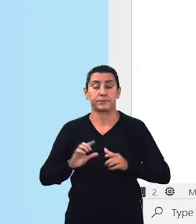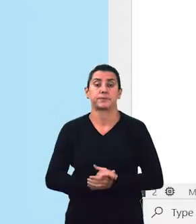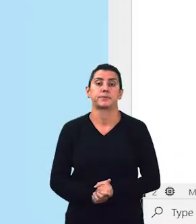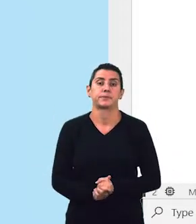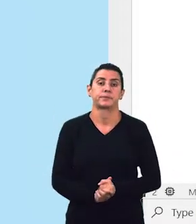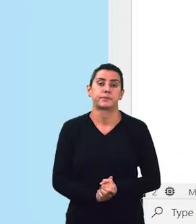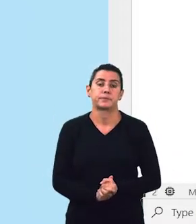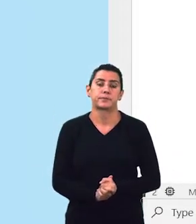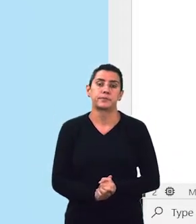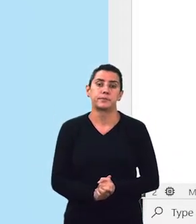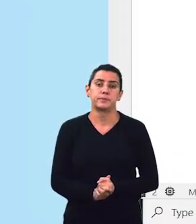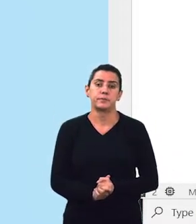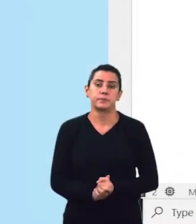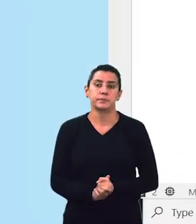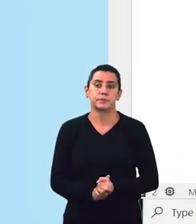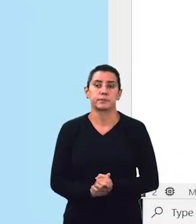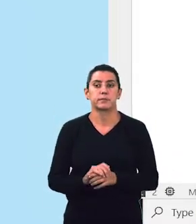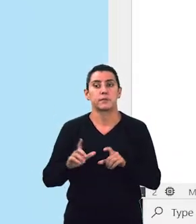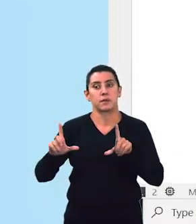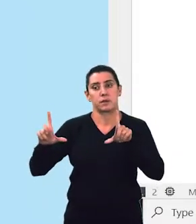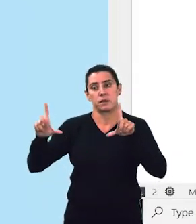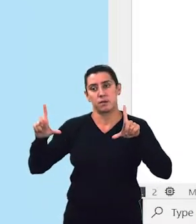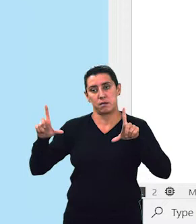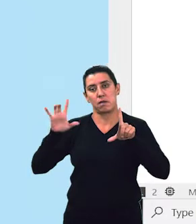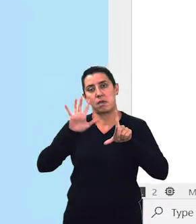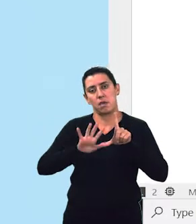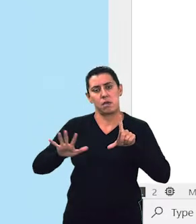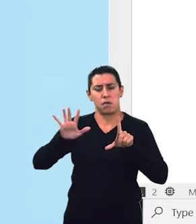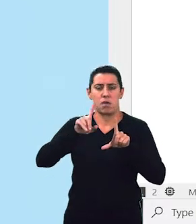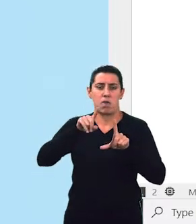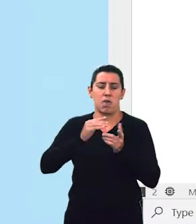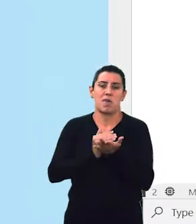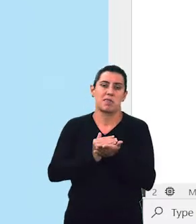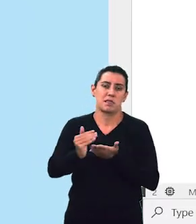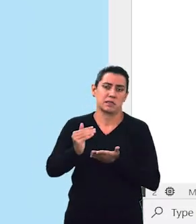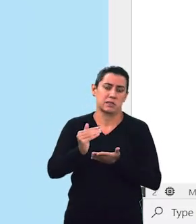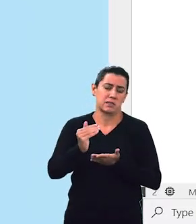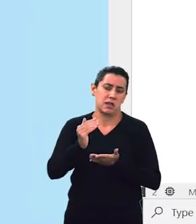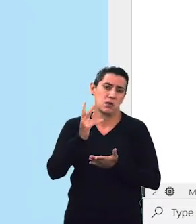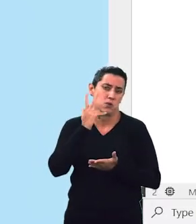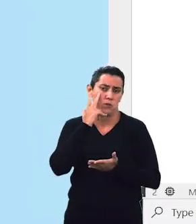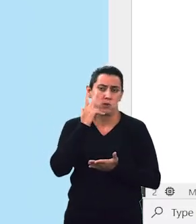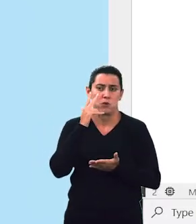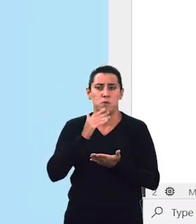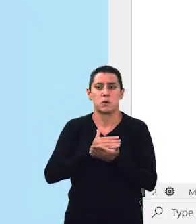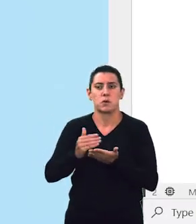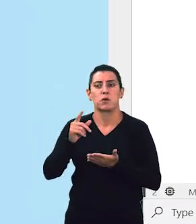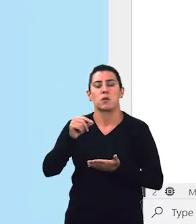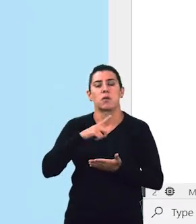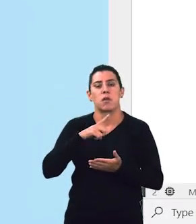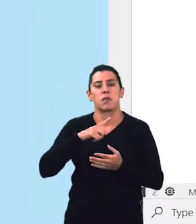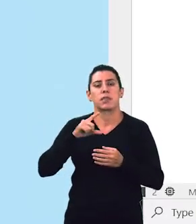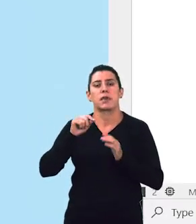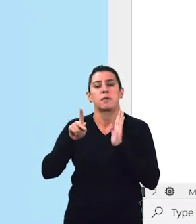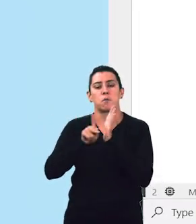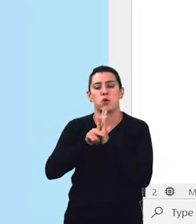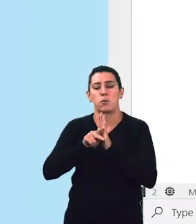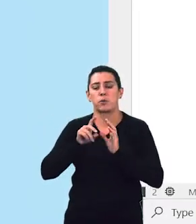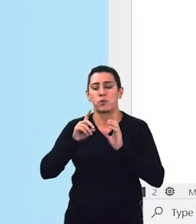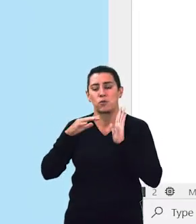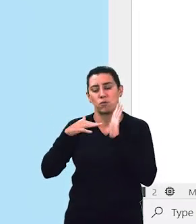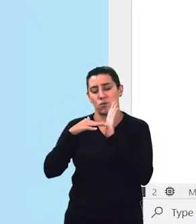Bom, essa é uma tela inicial, bastante familiar para profissionais de ciência de dados que já trabalham com esse tipo de tema.